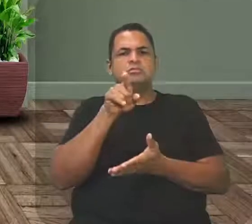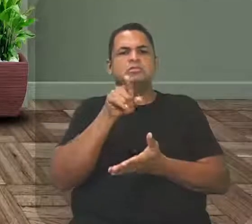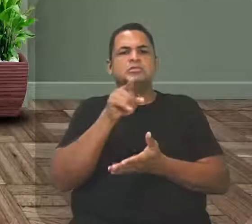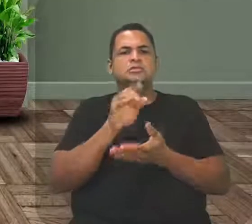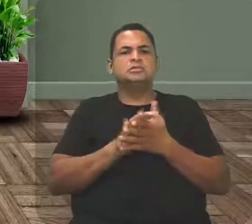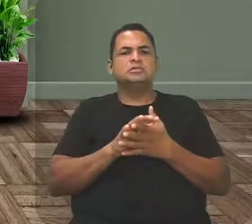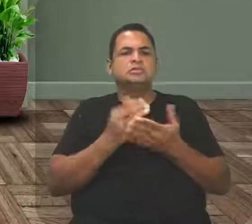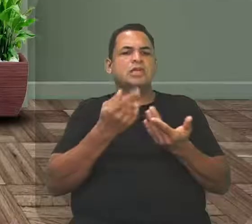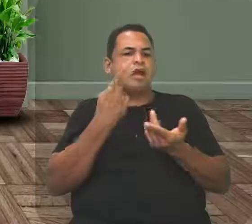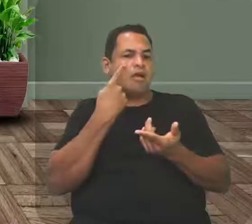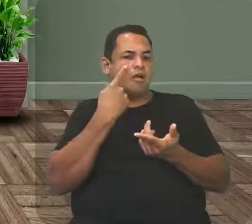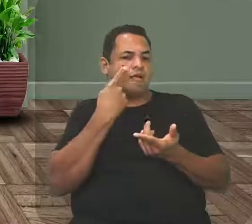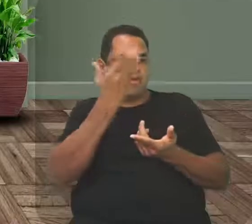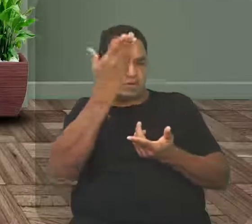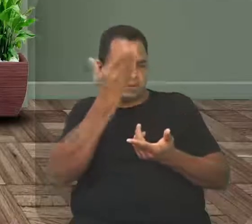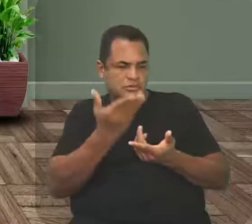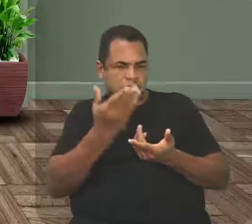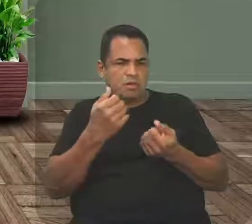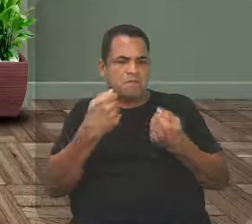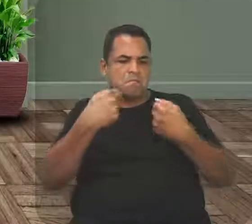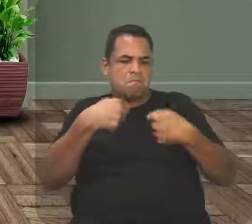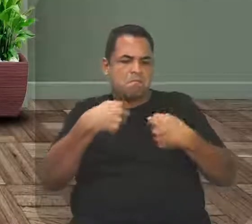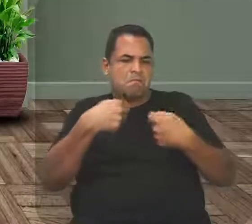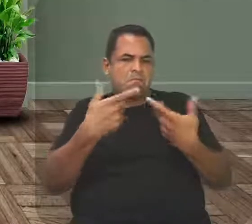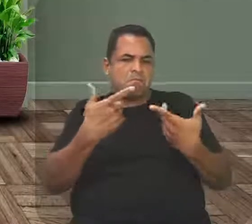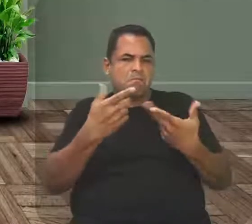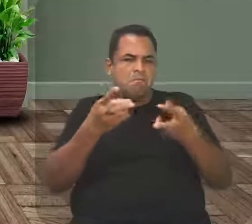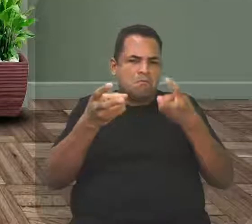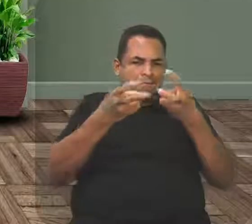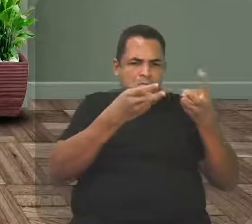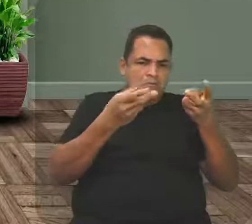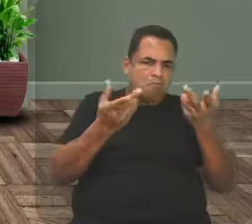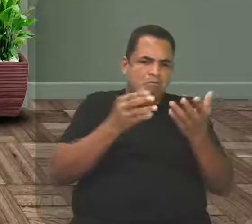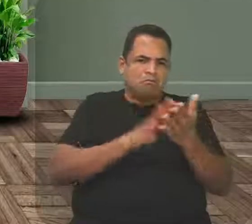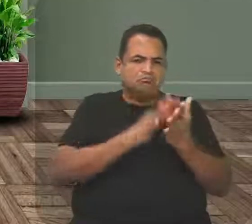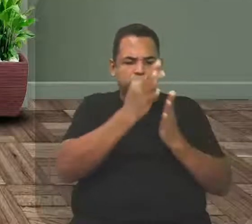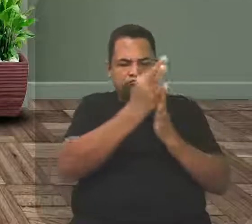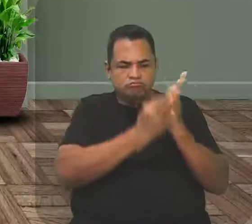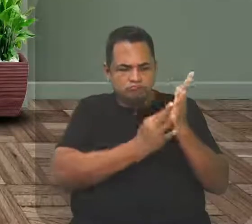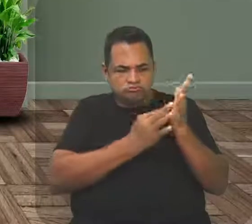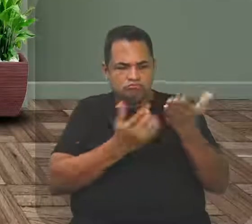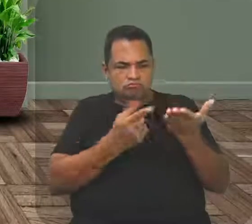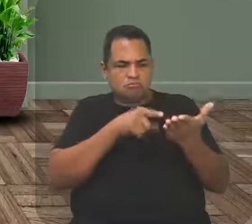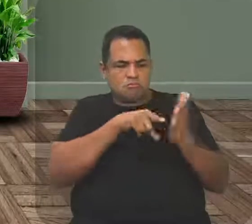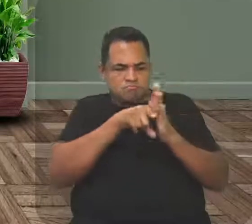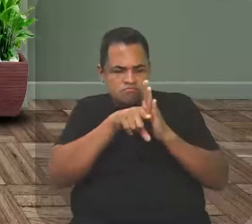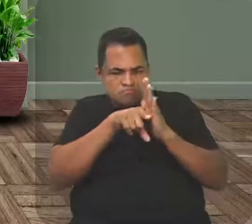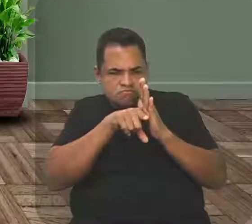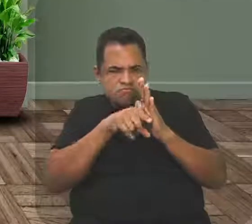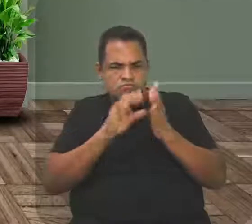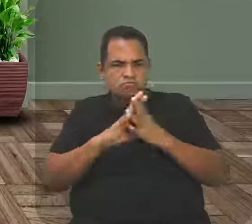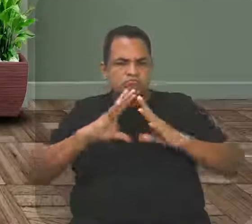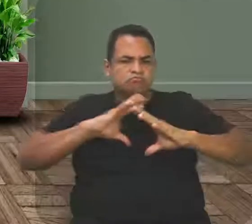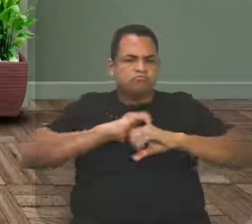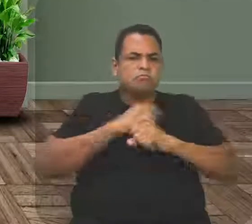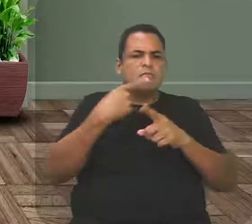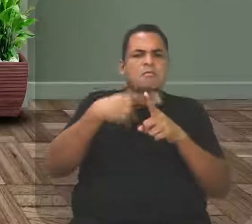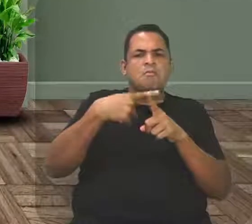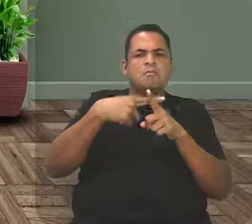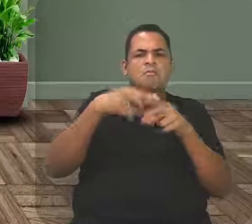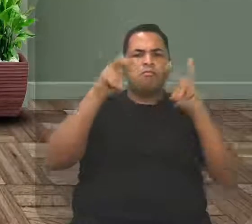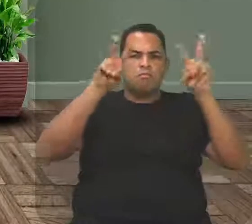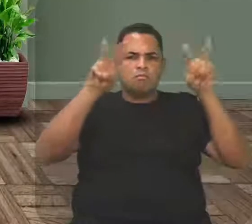assistindo essa aula, possa ter condições de chegar num texto, chegar e analisar, e compreender por que a